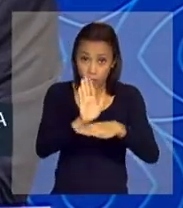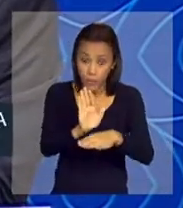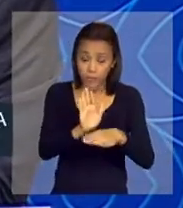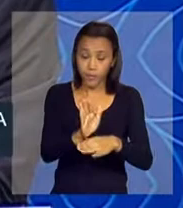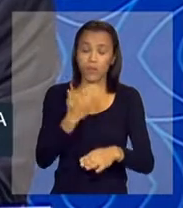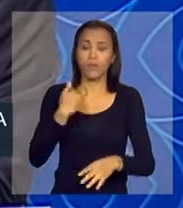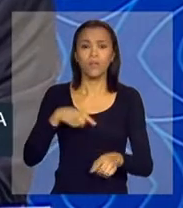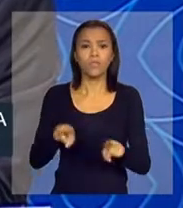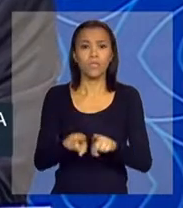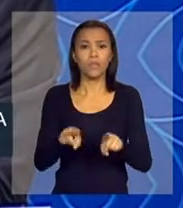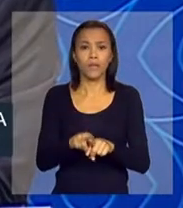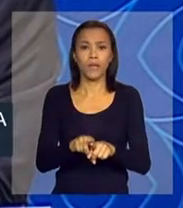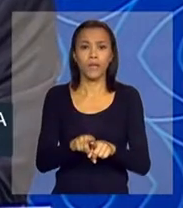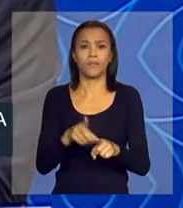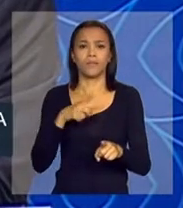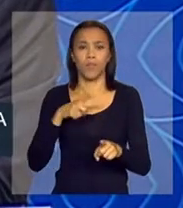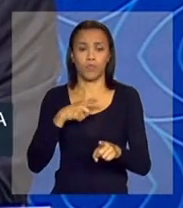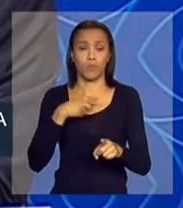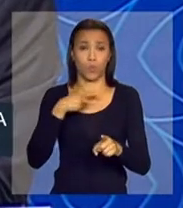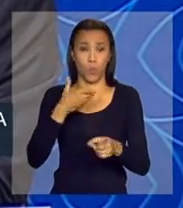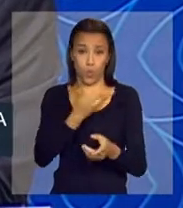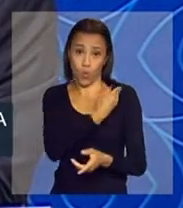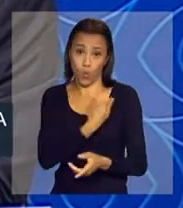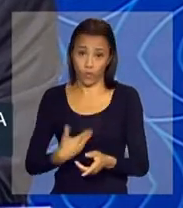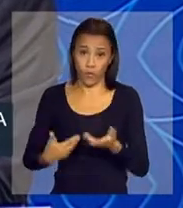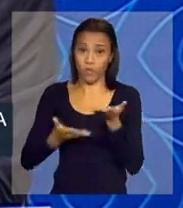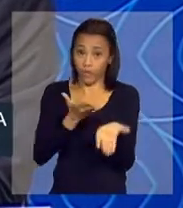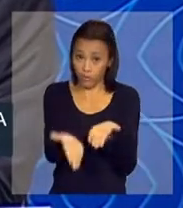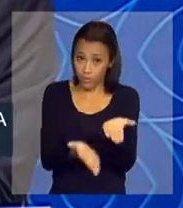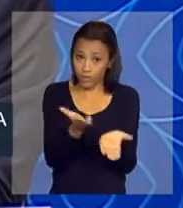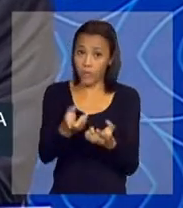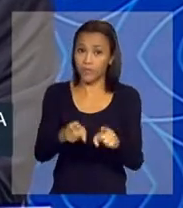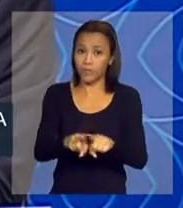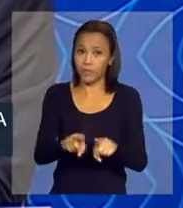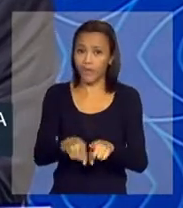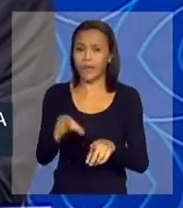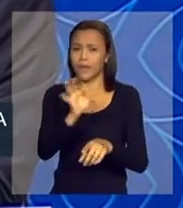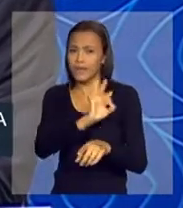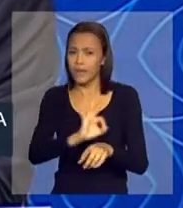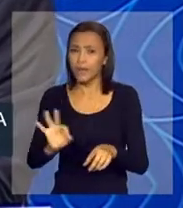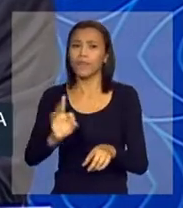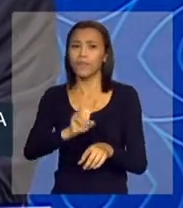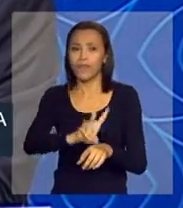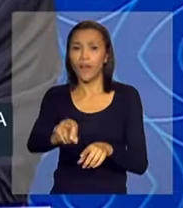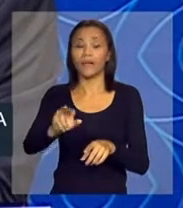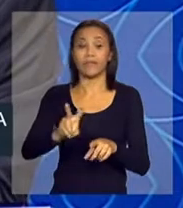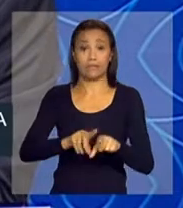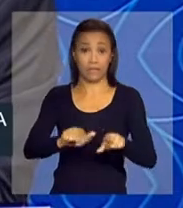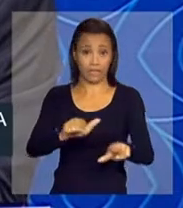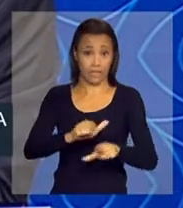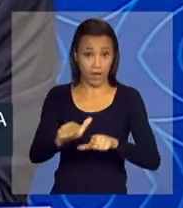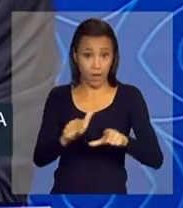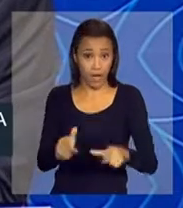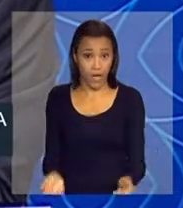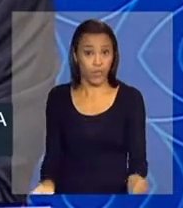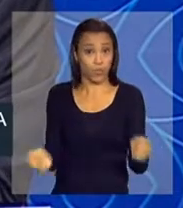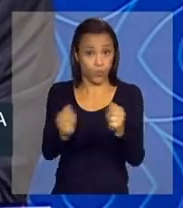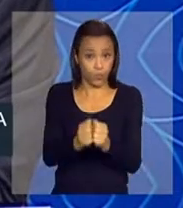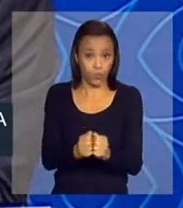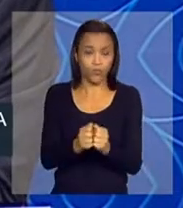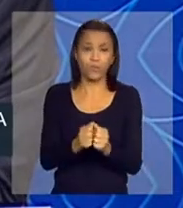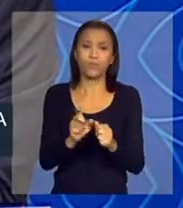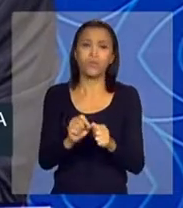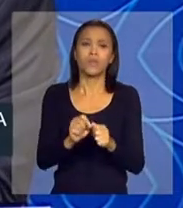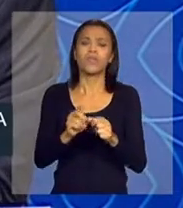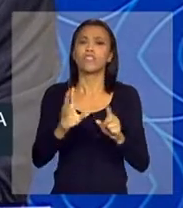complementando o atendimento do governo, ele é excelente para nós, quer dizer, vai trabalhar junto conosco no atendimento